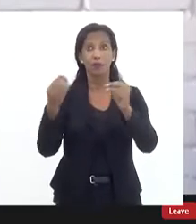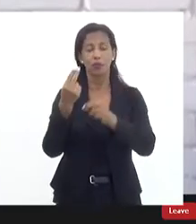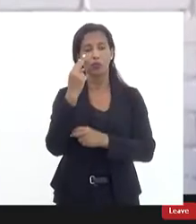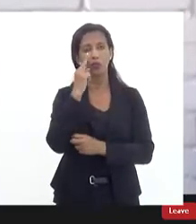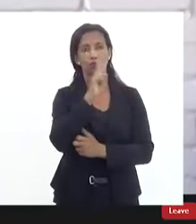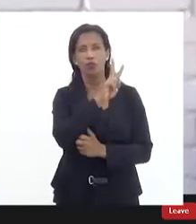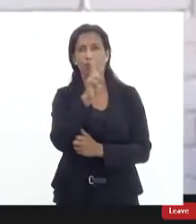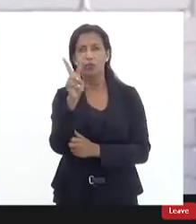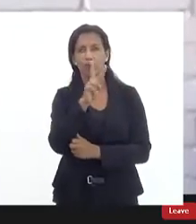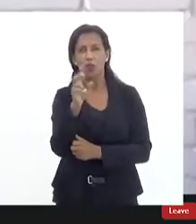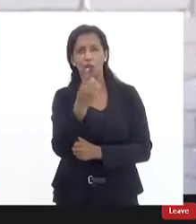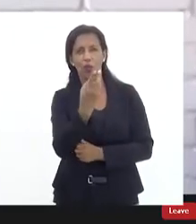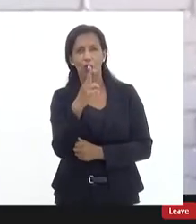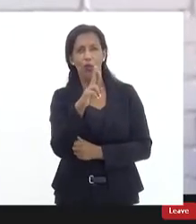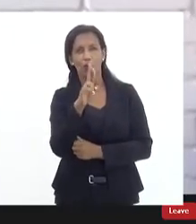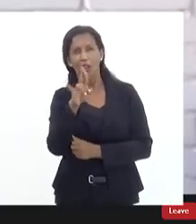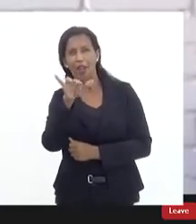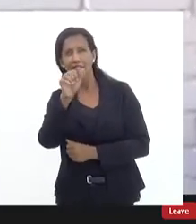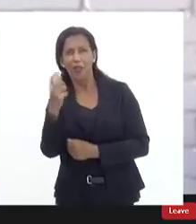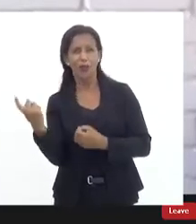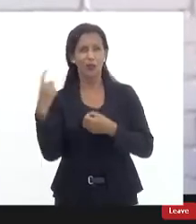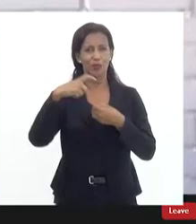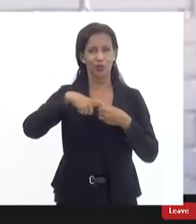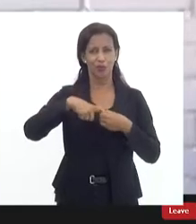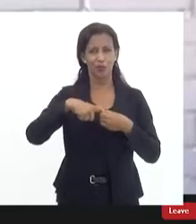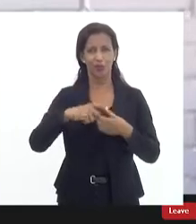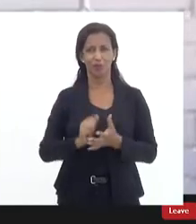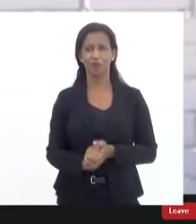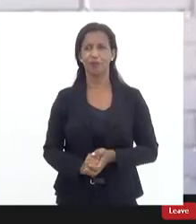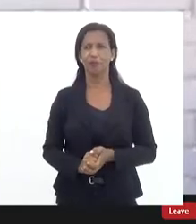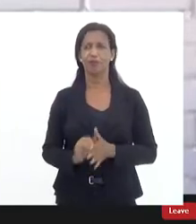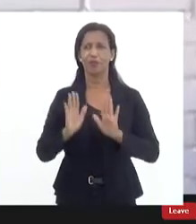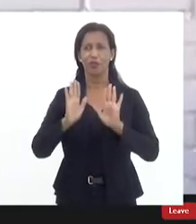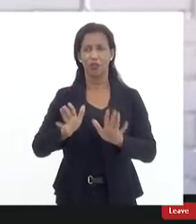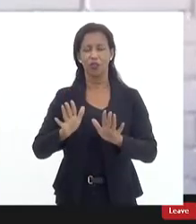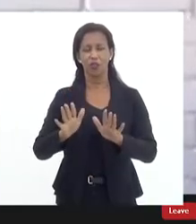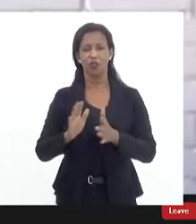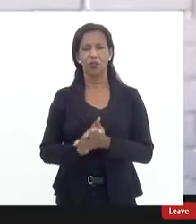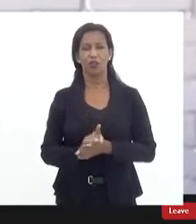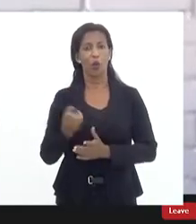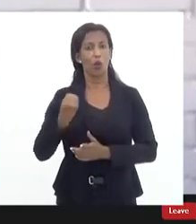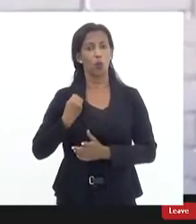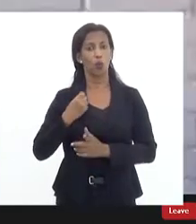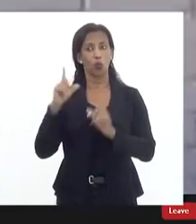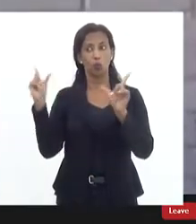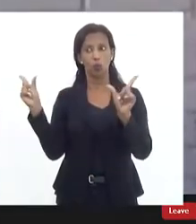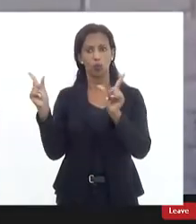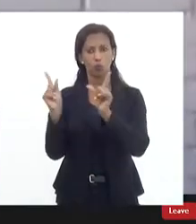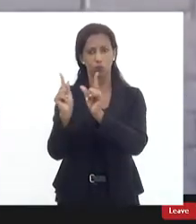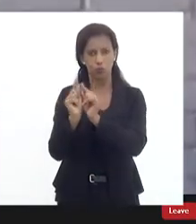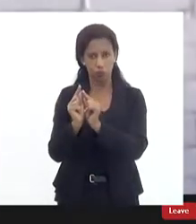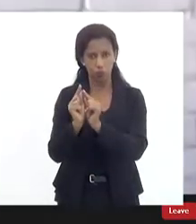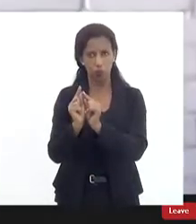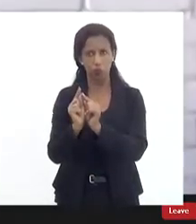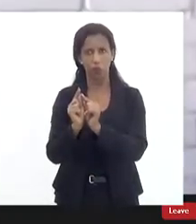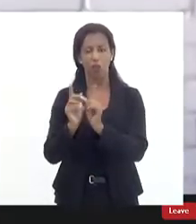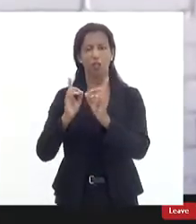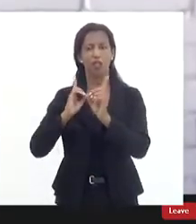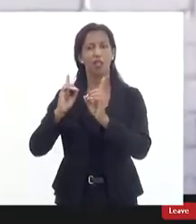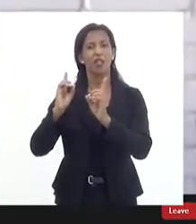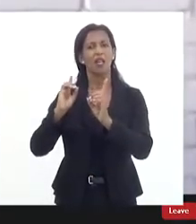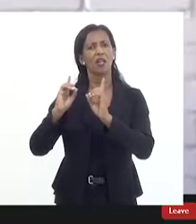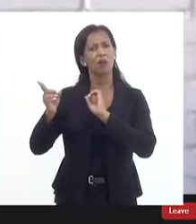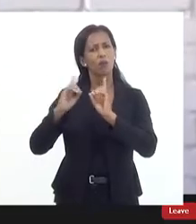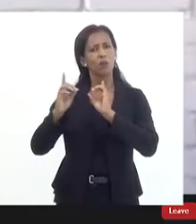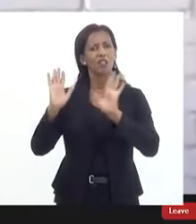que doutor Reinaldo Lomba conseguiu retornar devido já o número reduzido de convidados e a dinâmica que